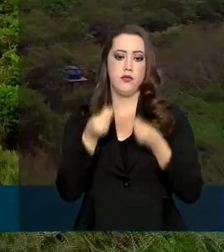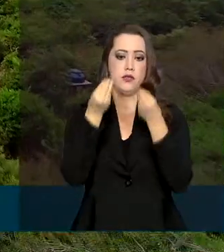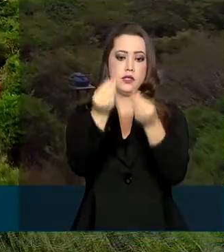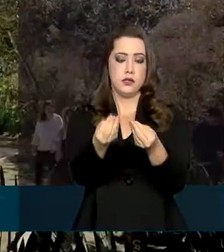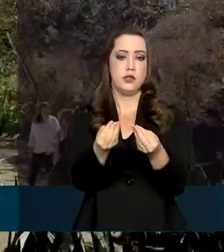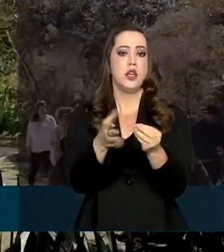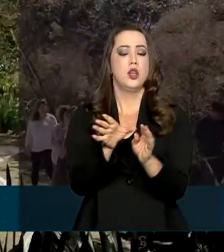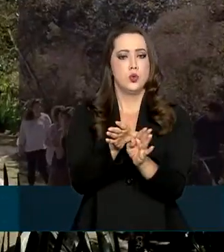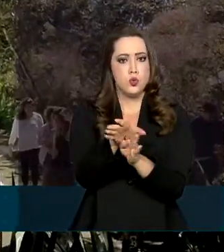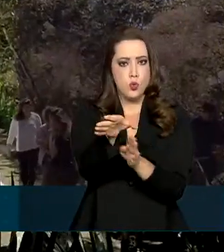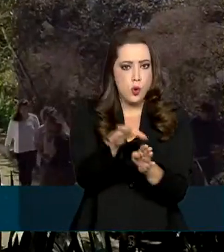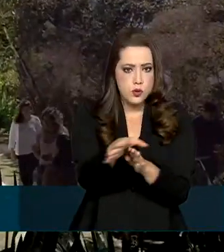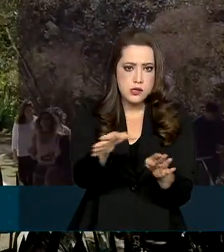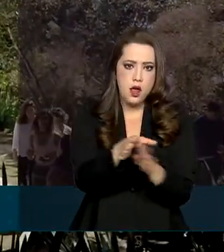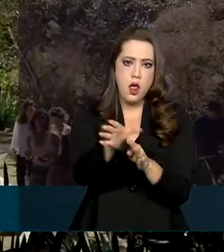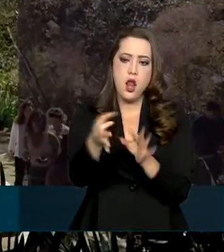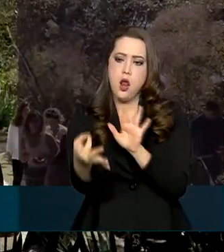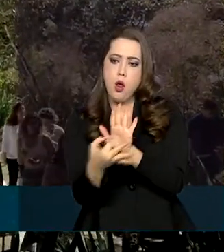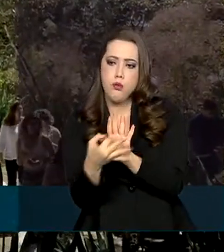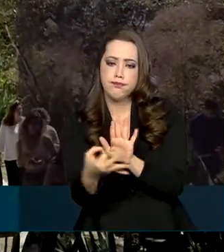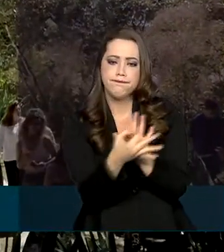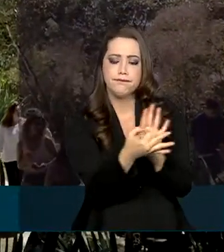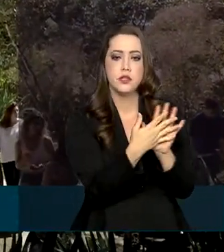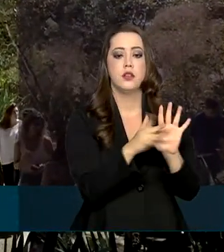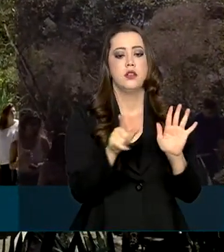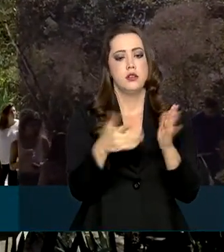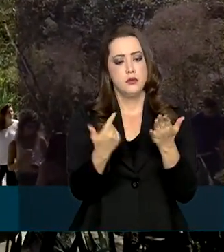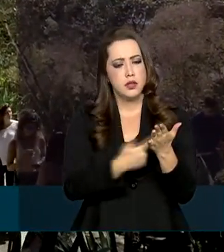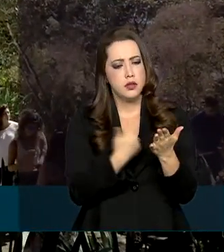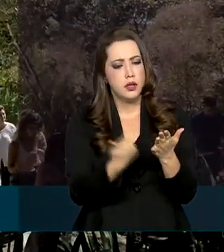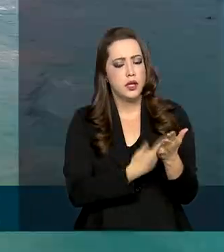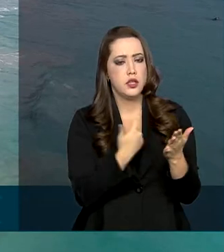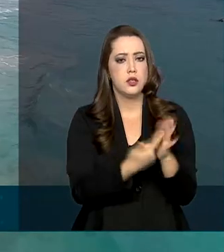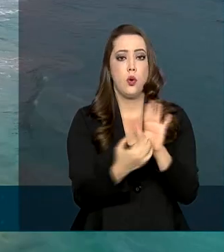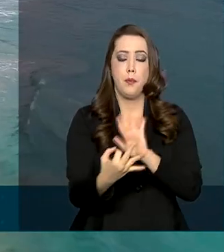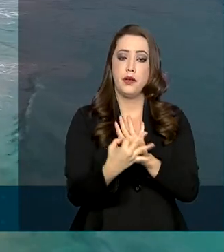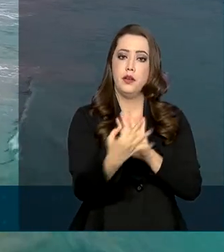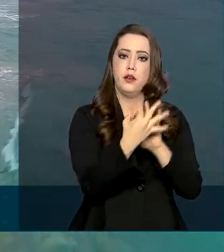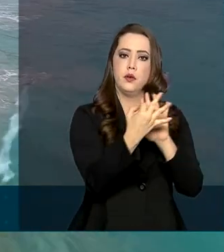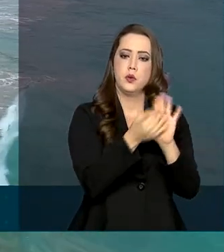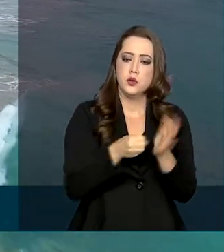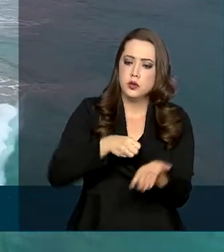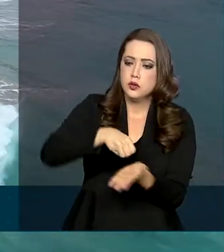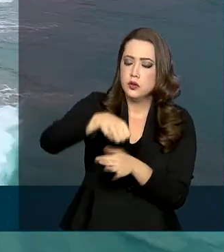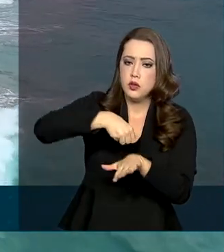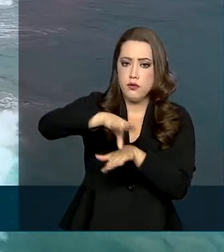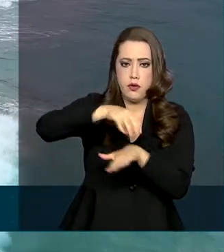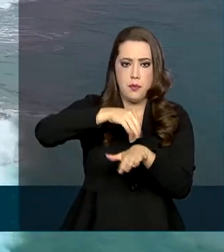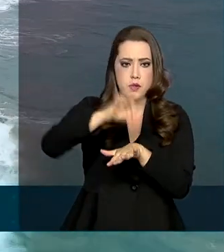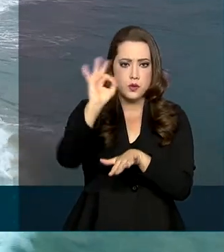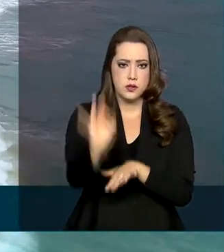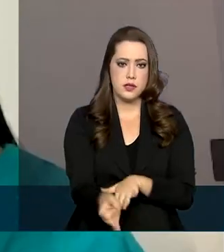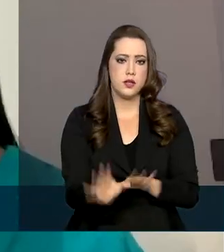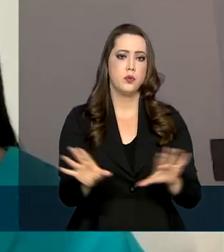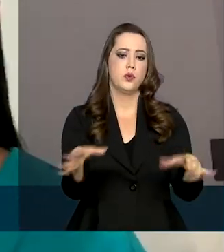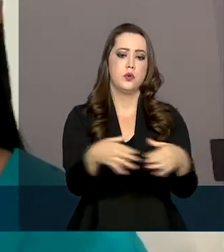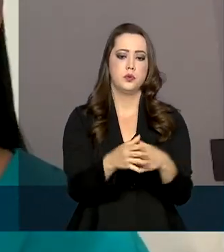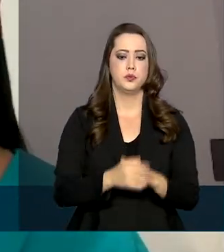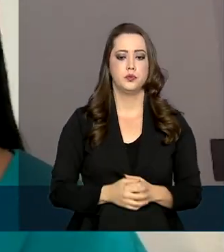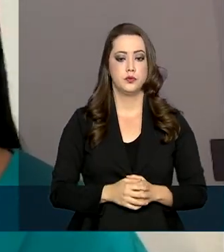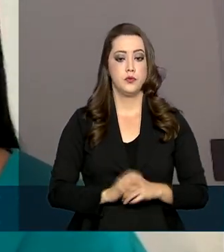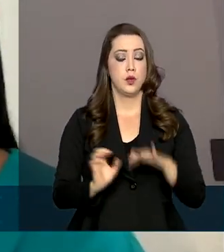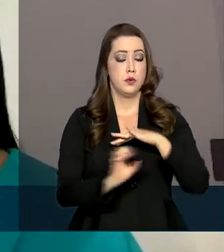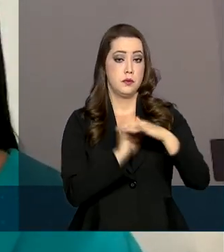empresários. Além disso, preparou um guia completo com dicas e orientações práticas para o setor. Os